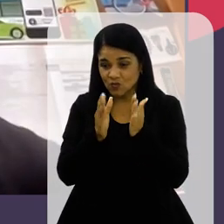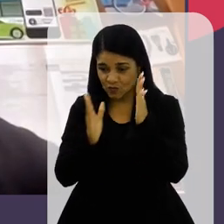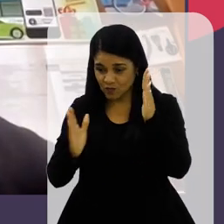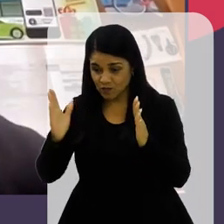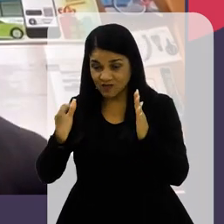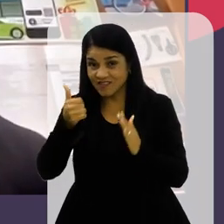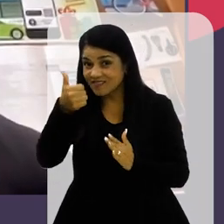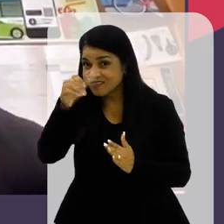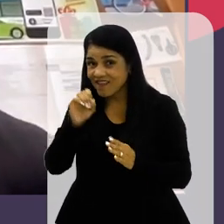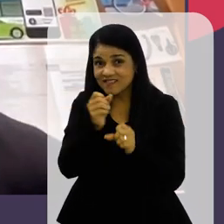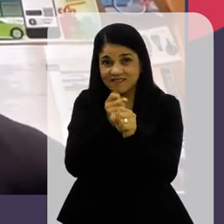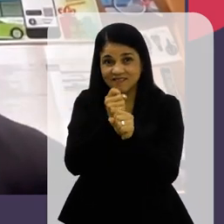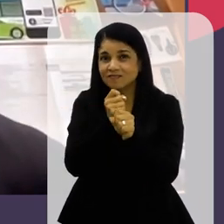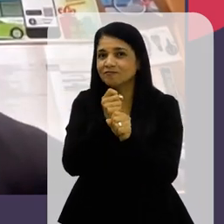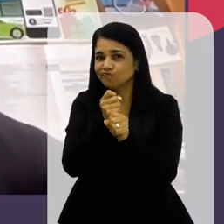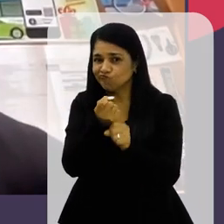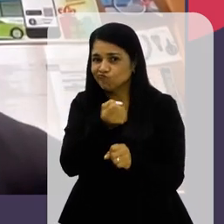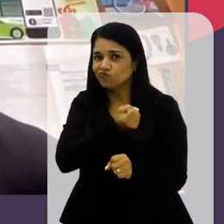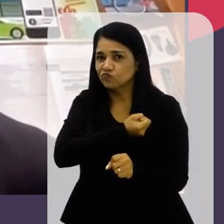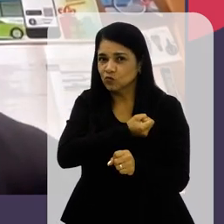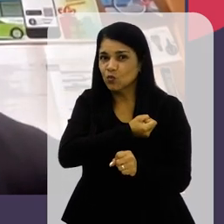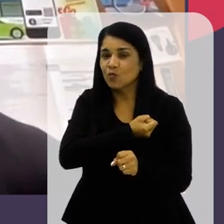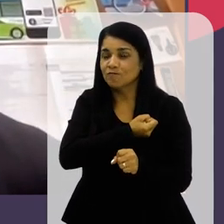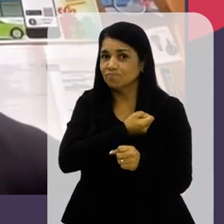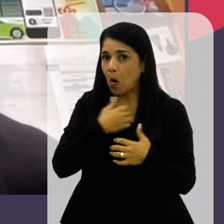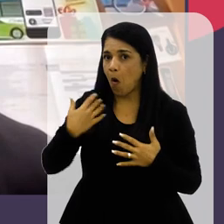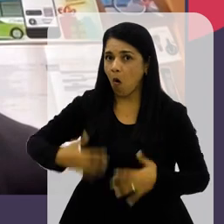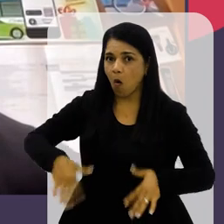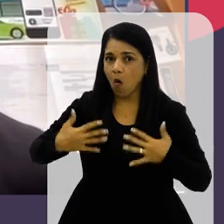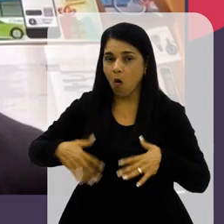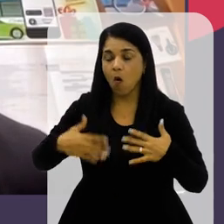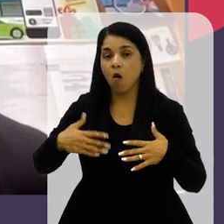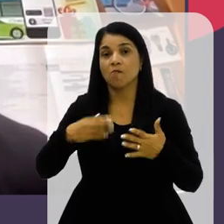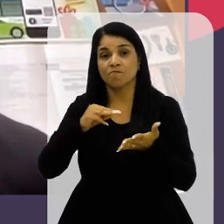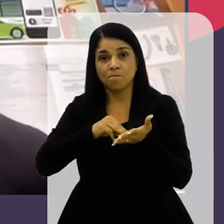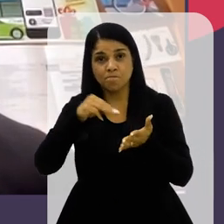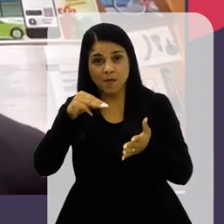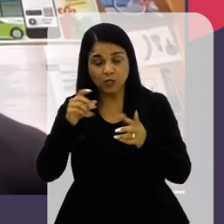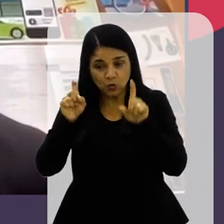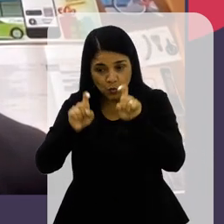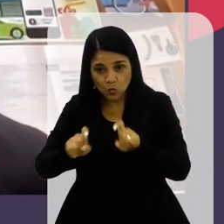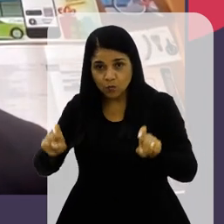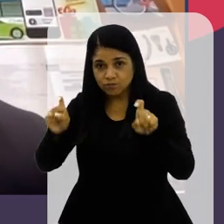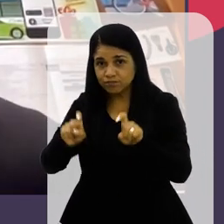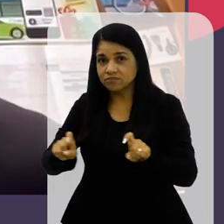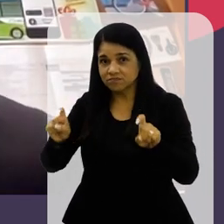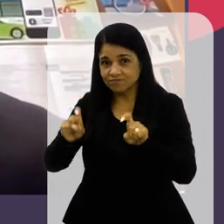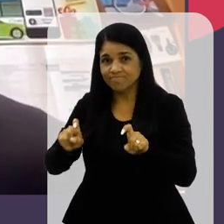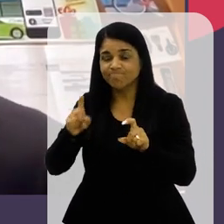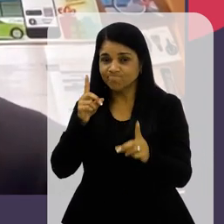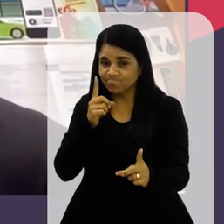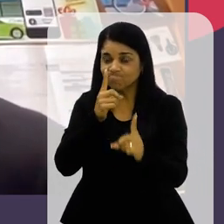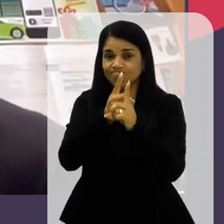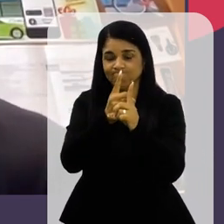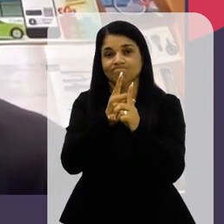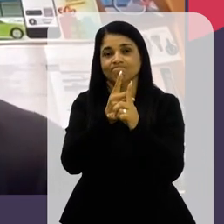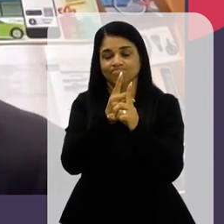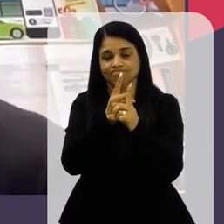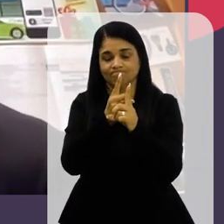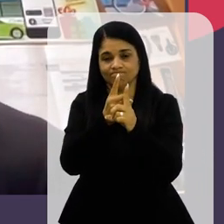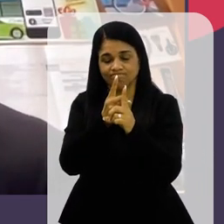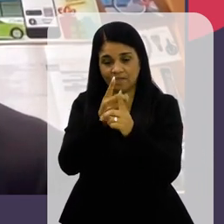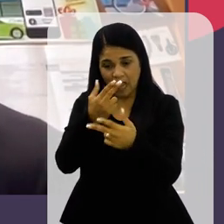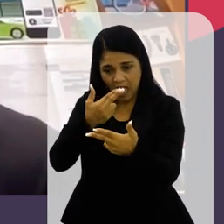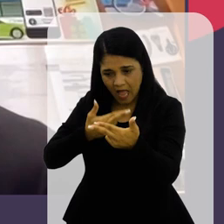um número É um realmente Muito Muito alto E o método Computacional A única maneira De encontrar